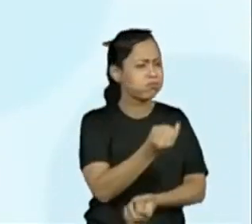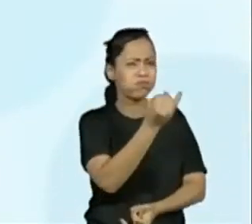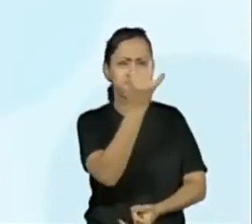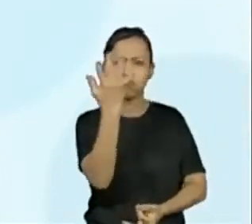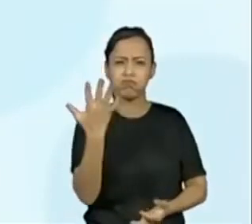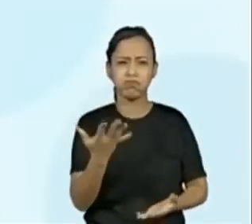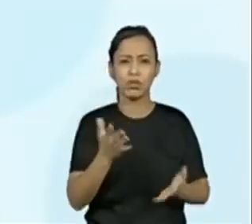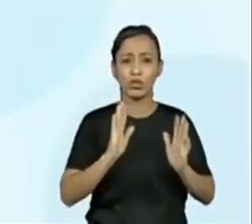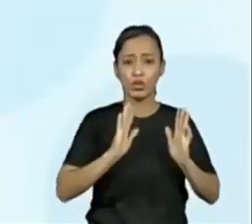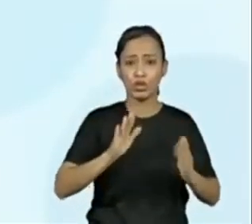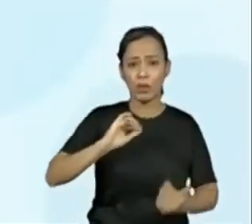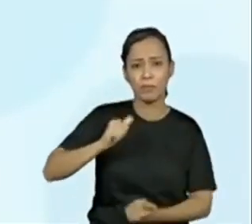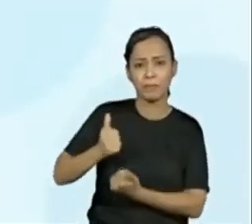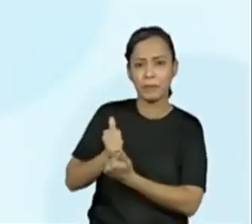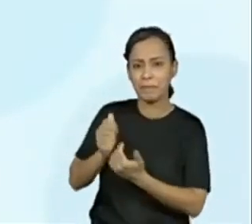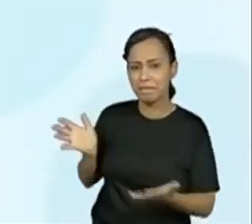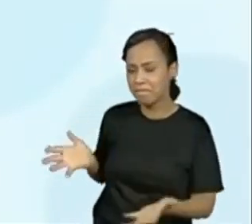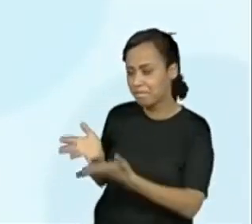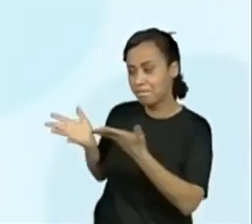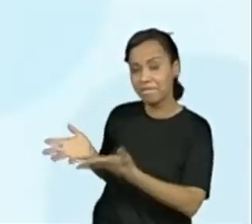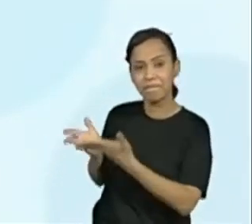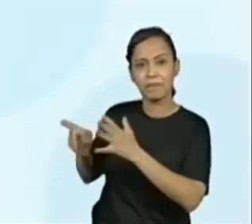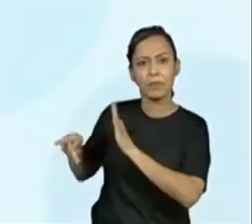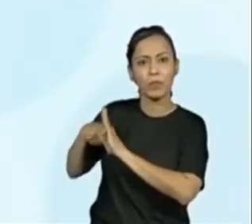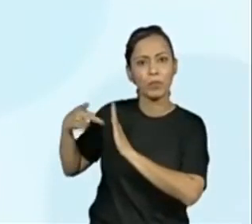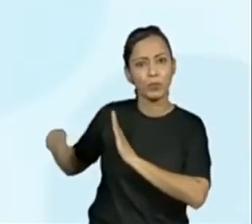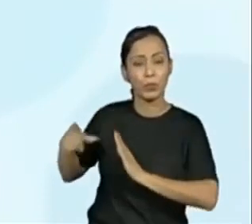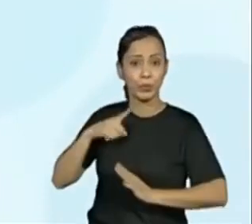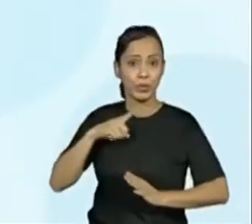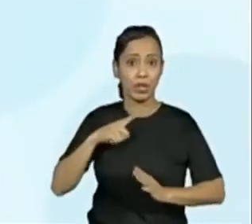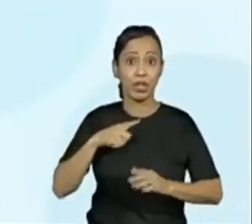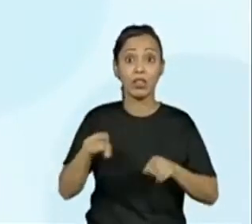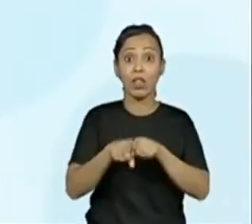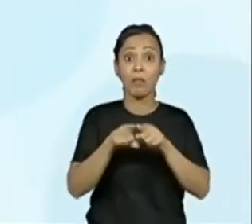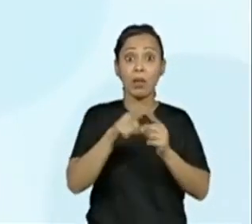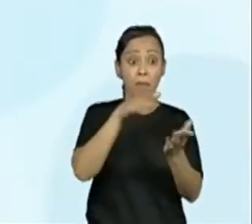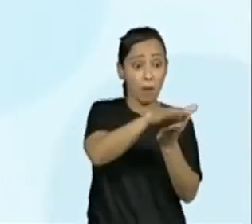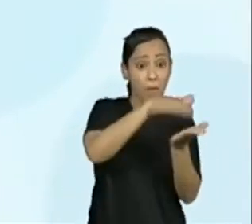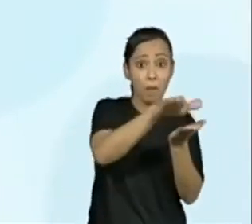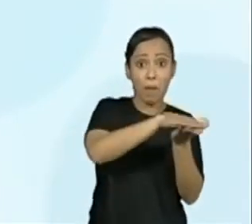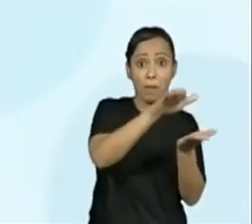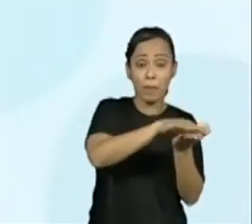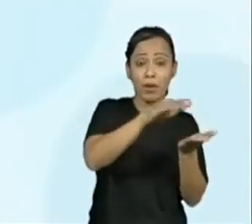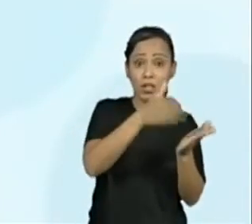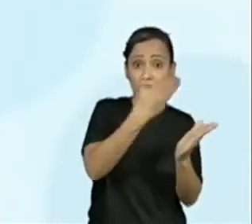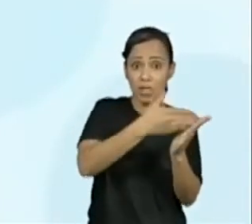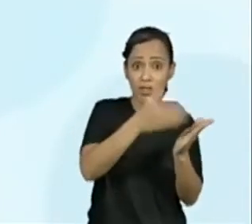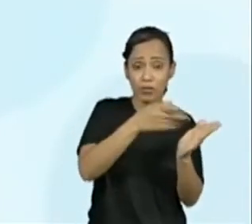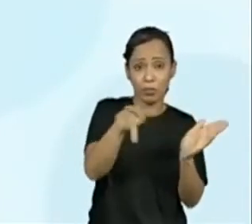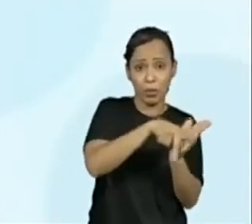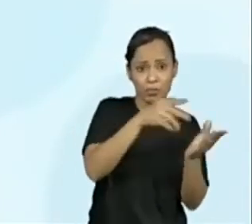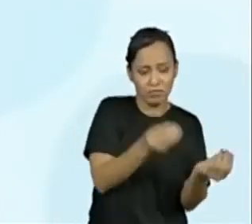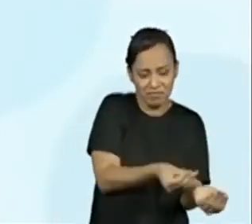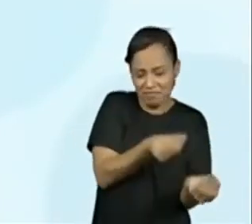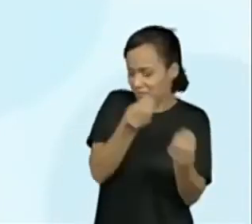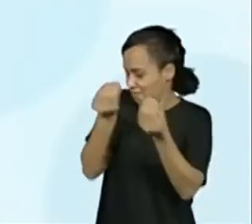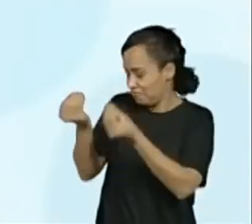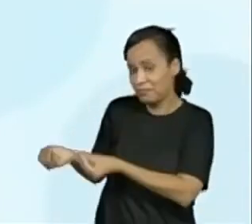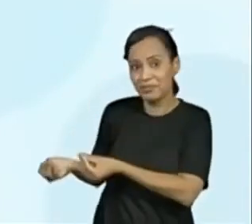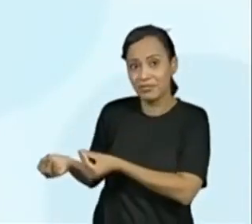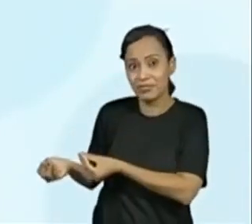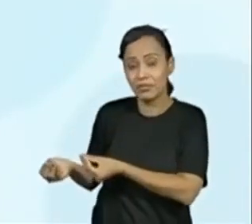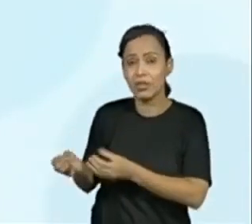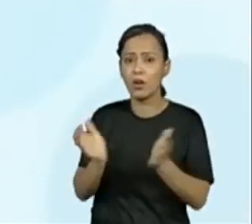dos presentes que tem recebido de editoras, até a Academia de Letras entrou em contato com o garoto,